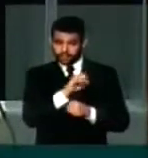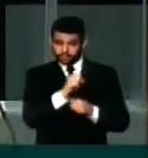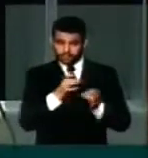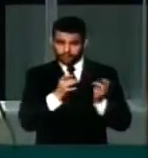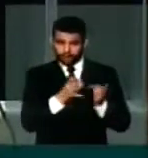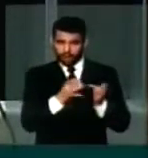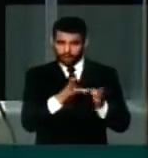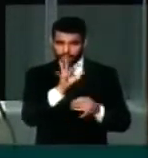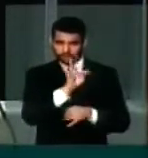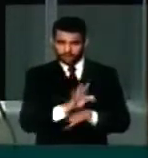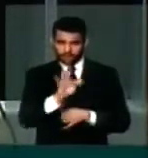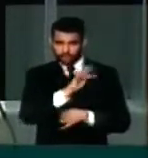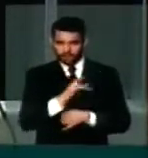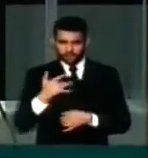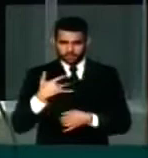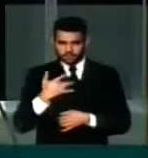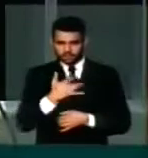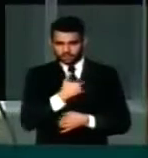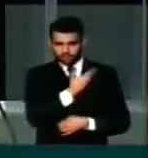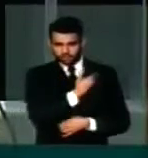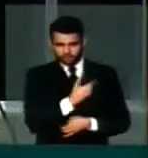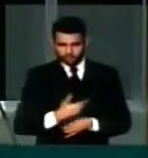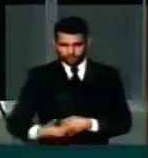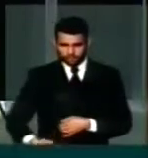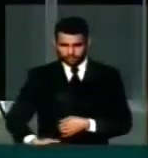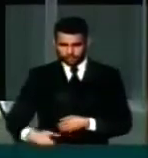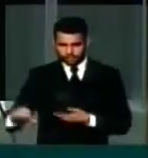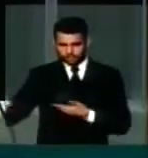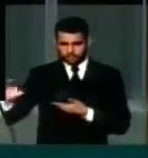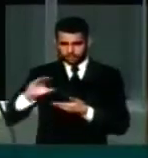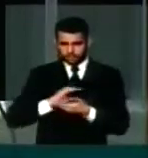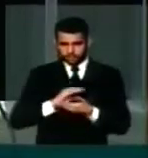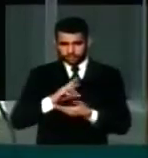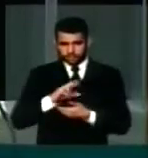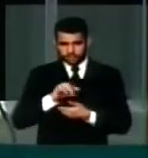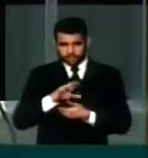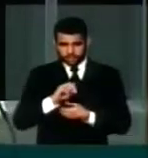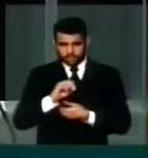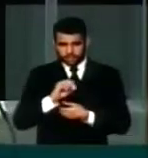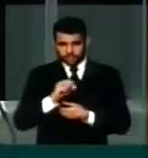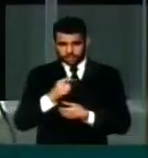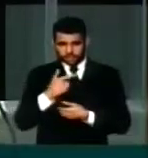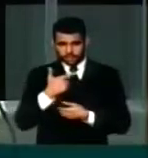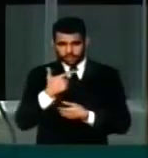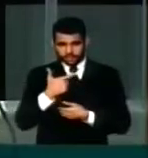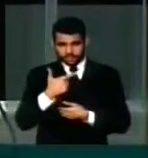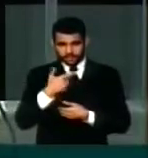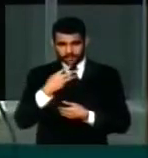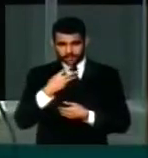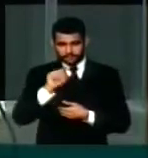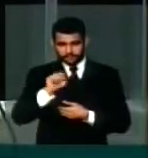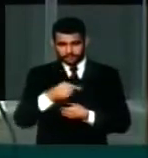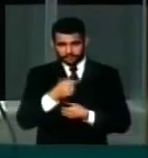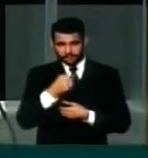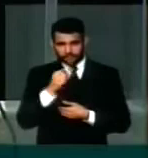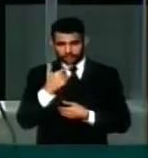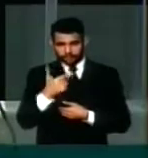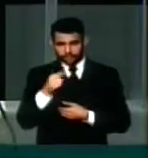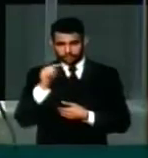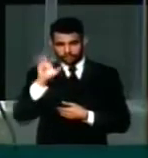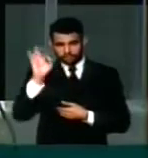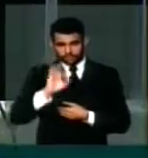gastos federais com a saúde pública da receita corrente líquida será de 13,2%,